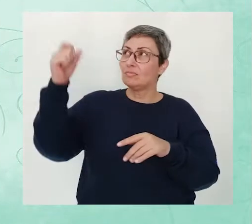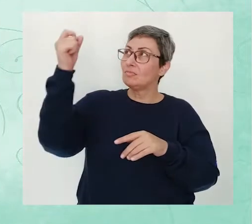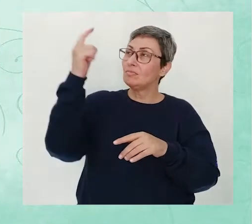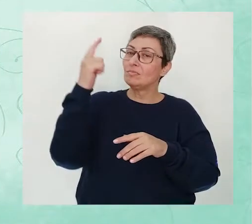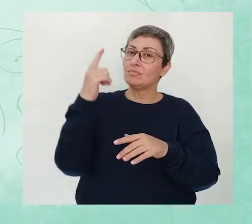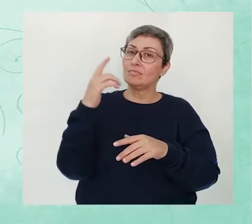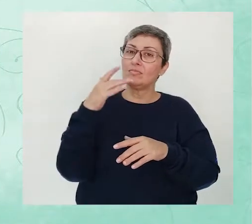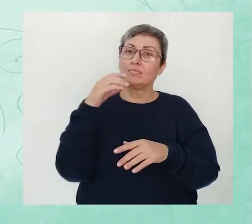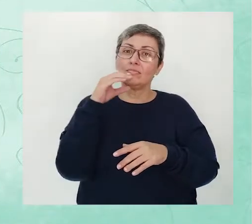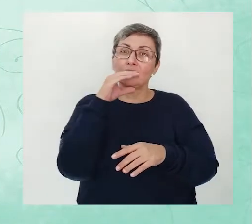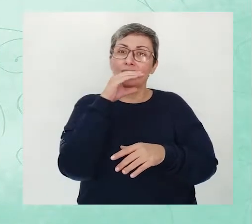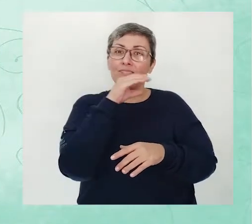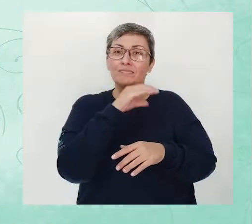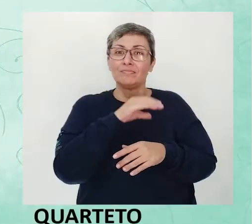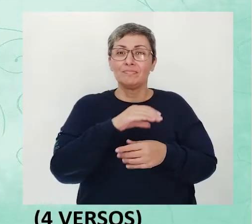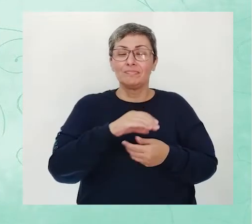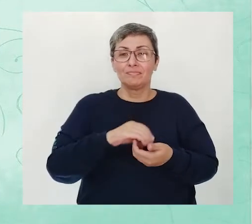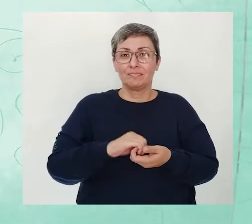risonho